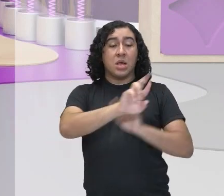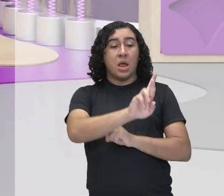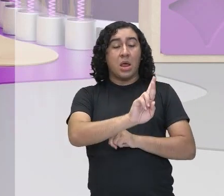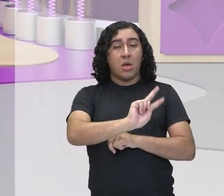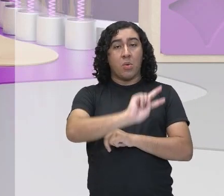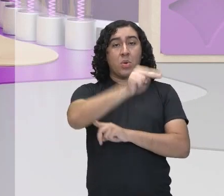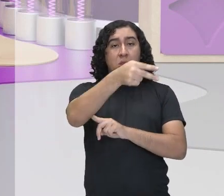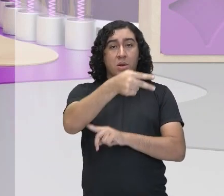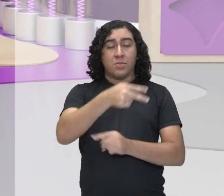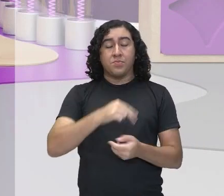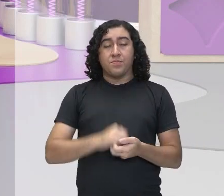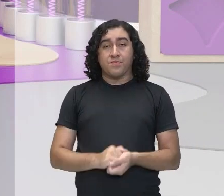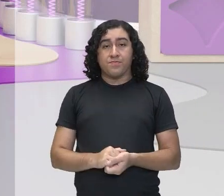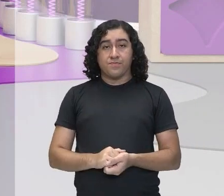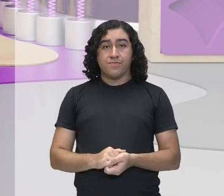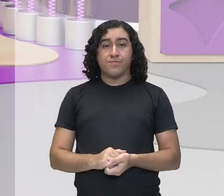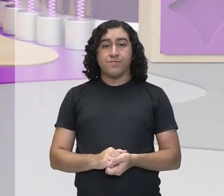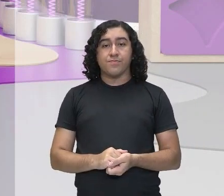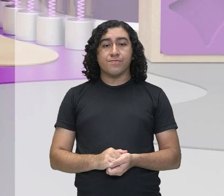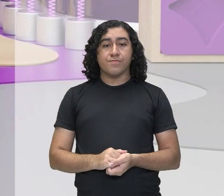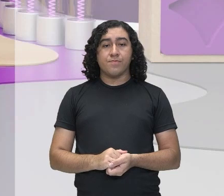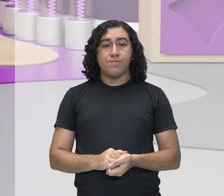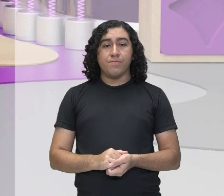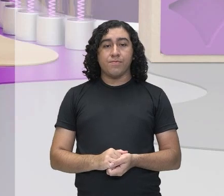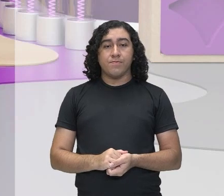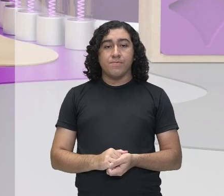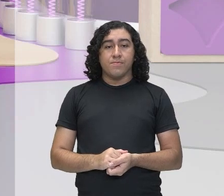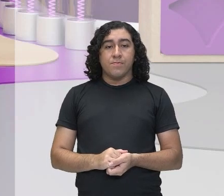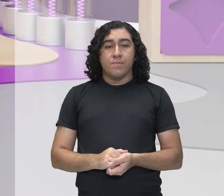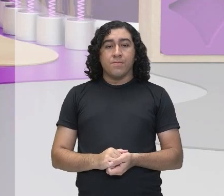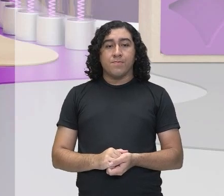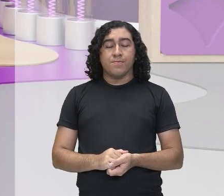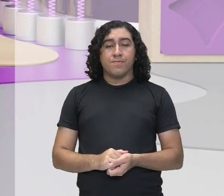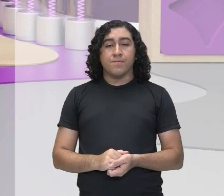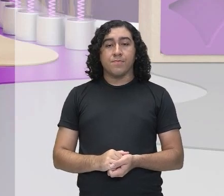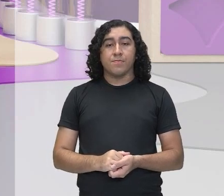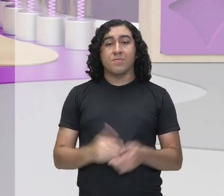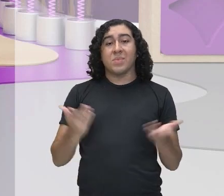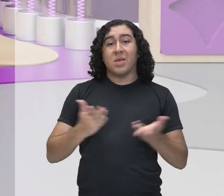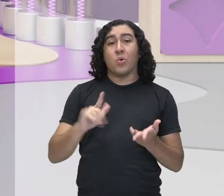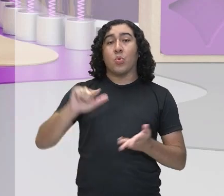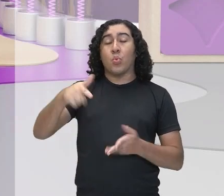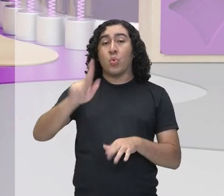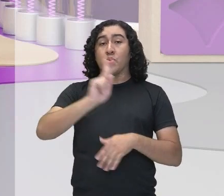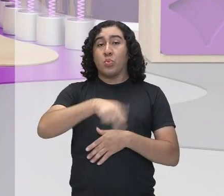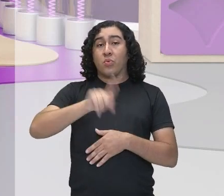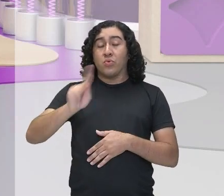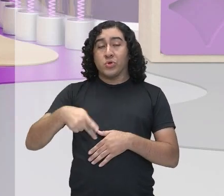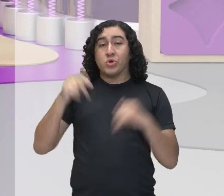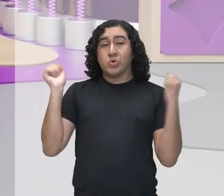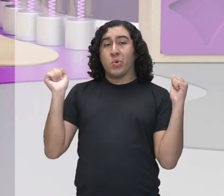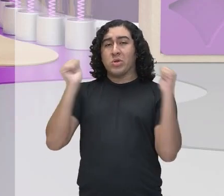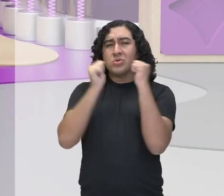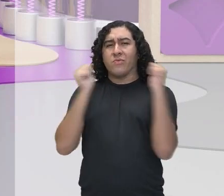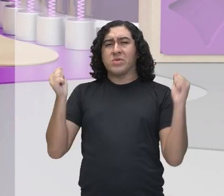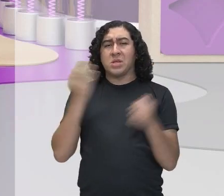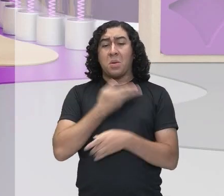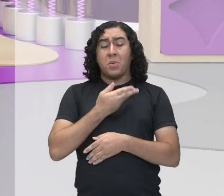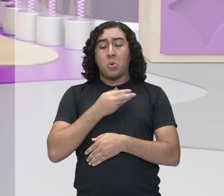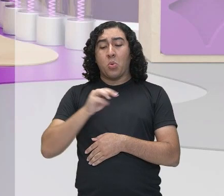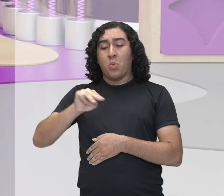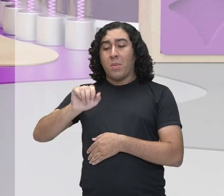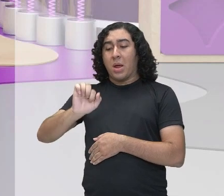quadrado. Muito bem. Então, agora eu vou chamar o professor de educação física, meu amigo Marcos,